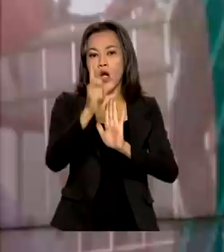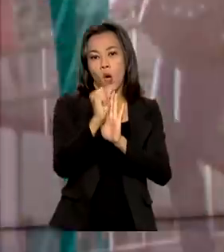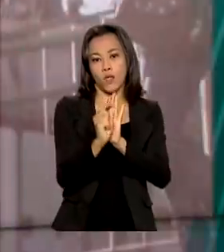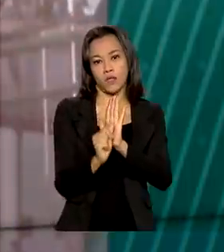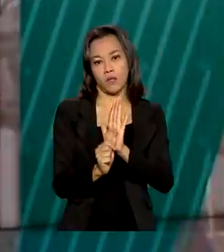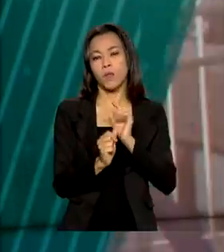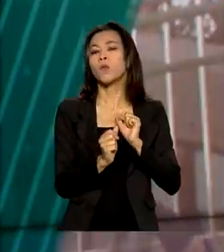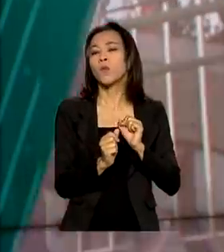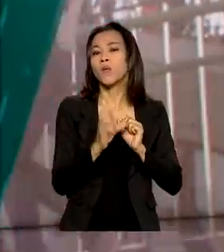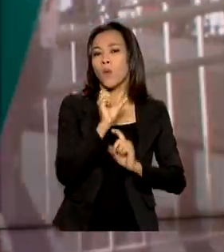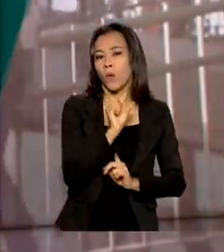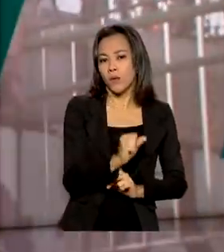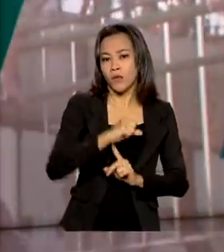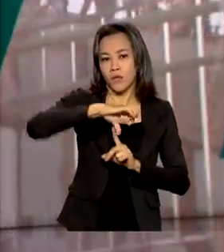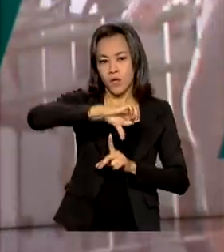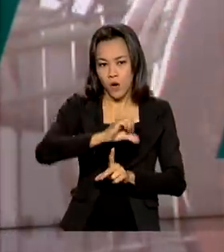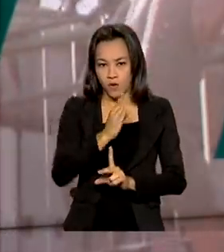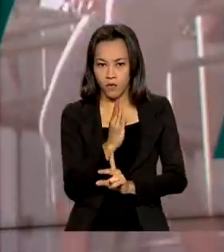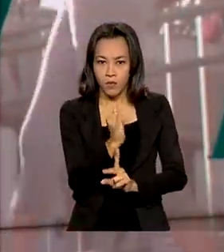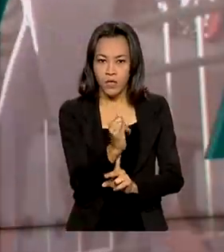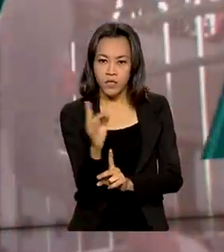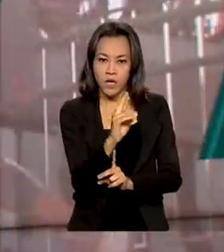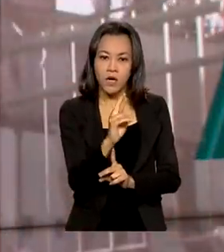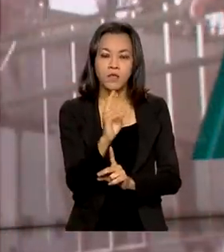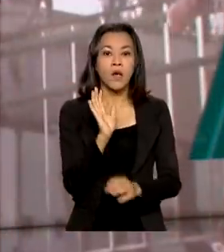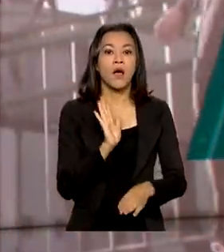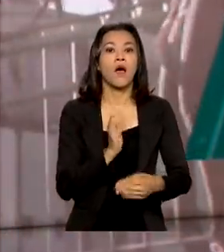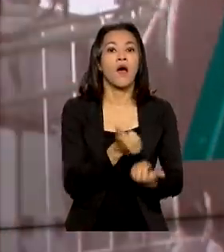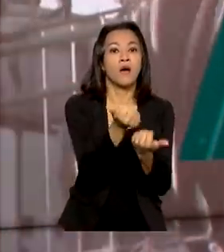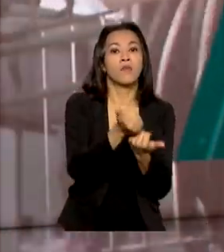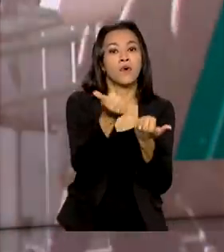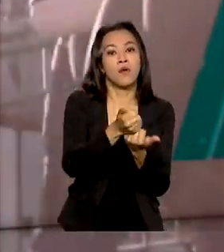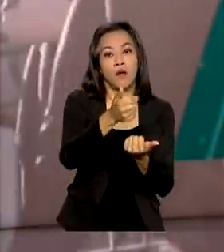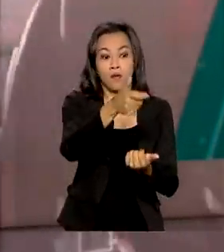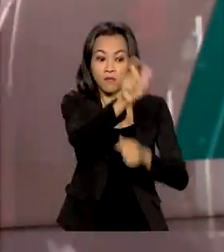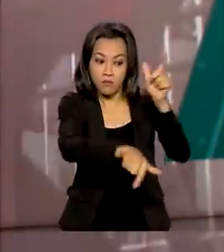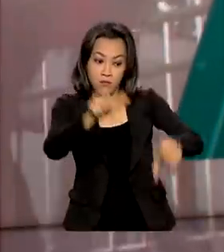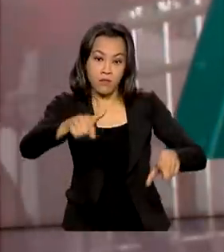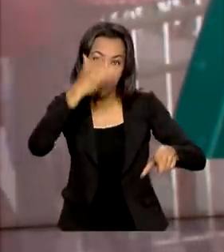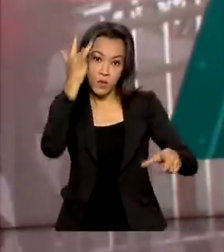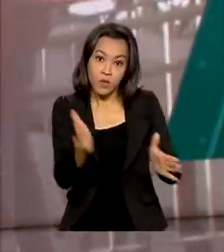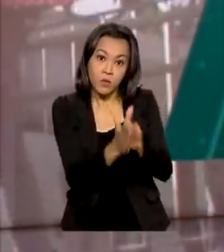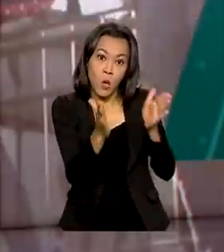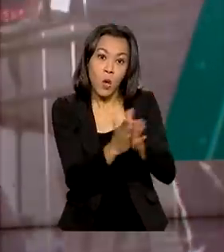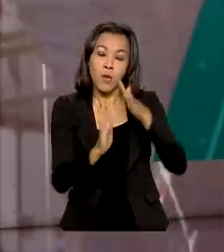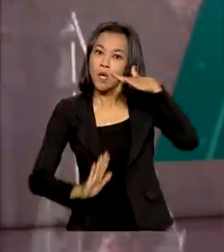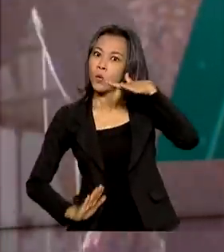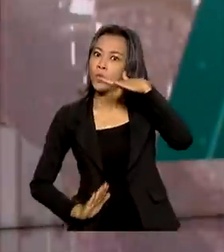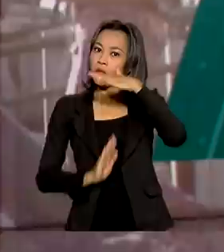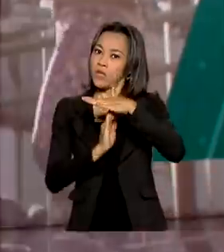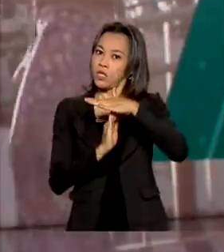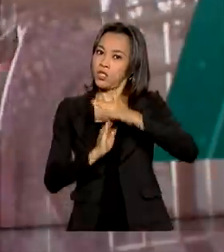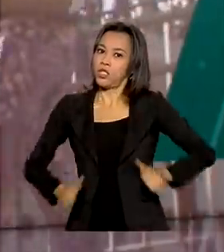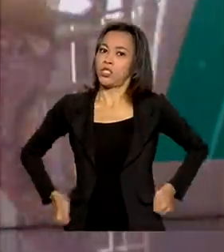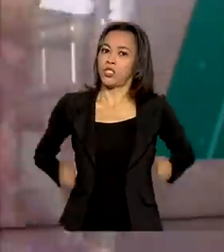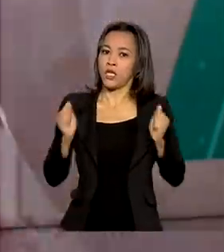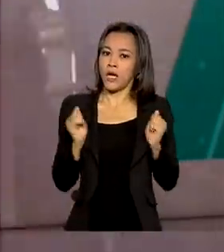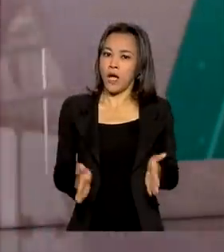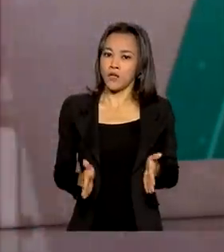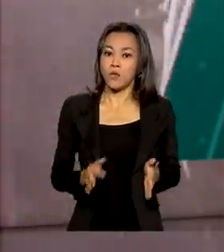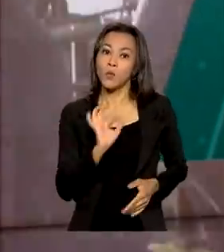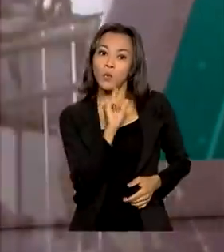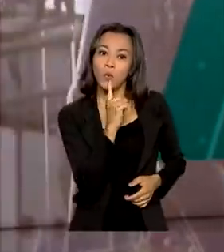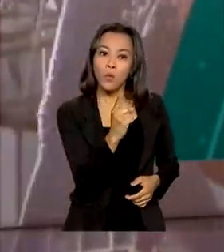89 bilhões de reais para atender os brasileiros de baixa renda. A previsão do teto de gastos da União é de 1